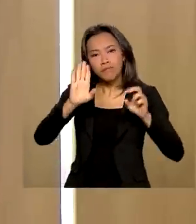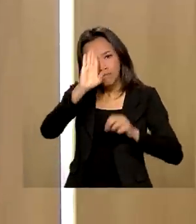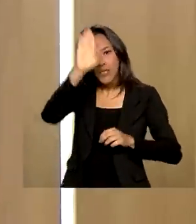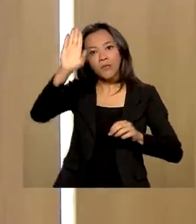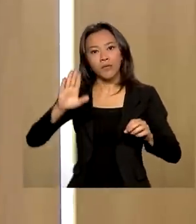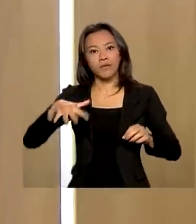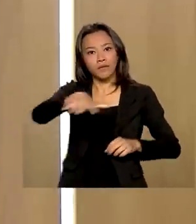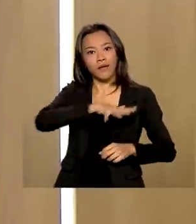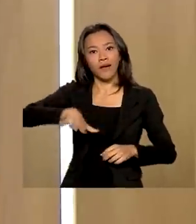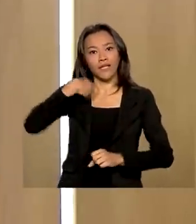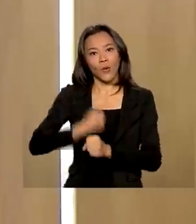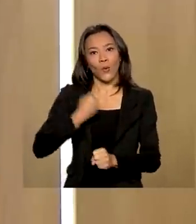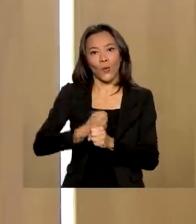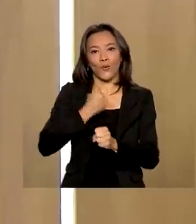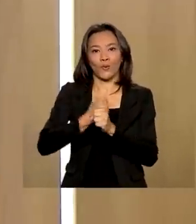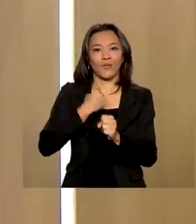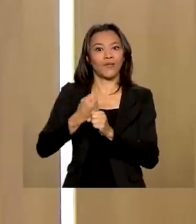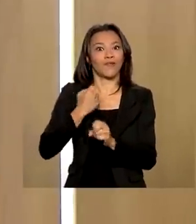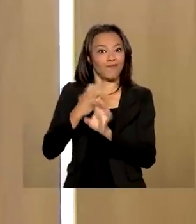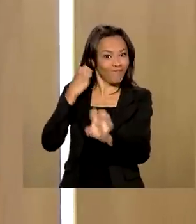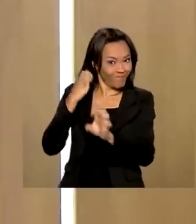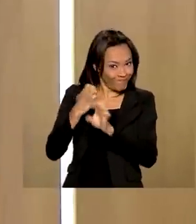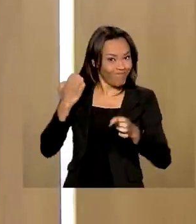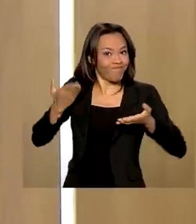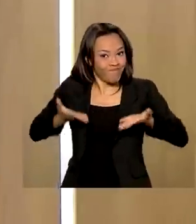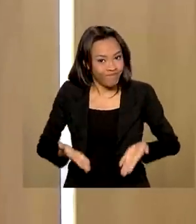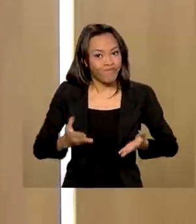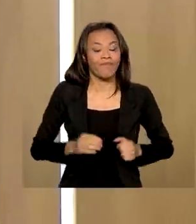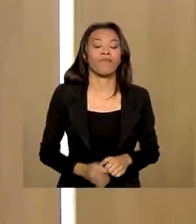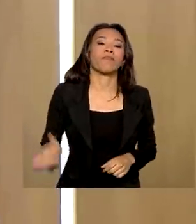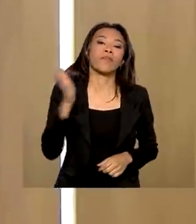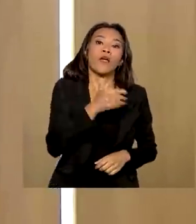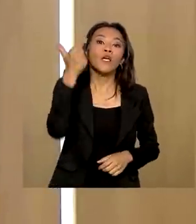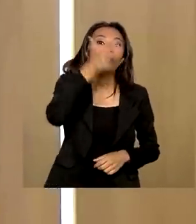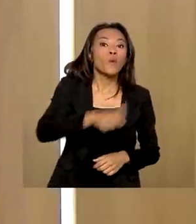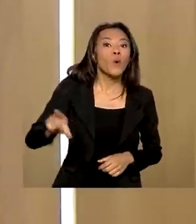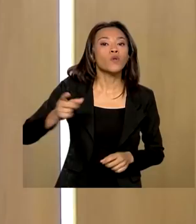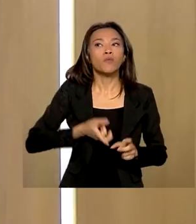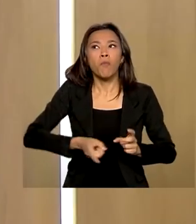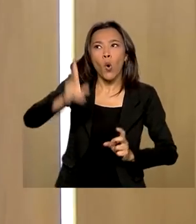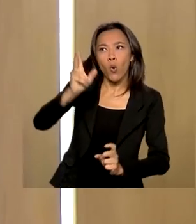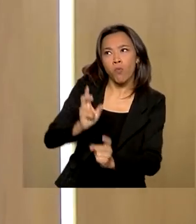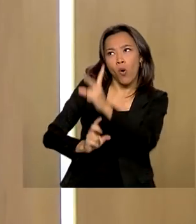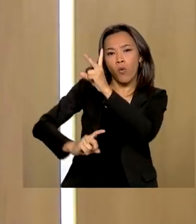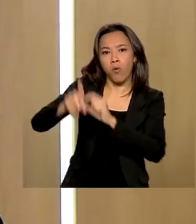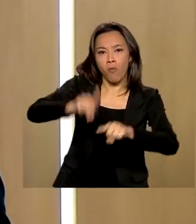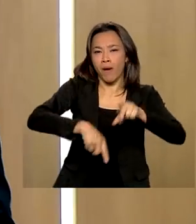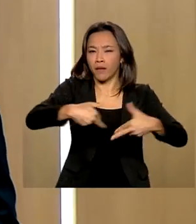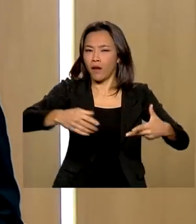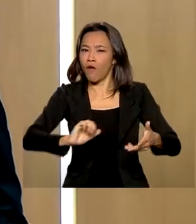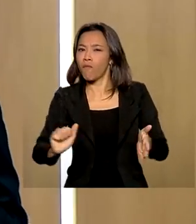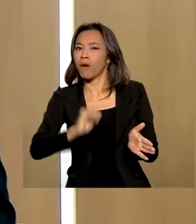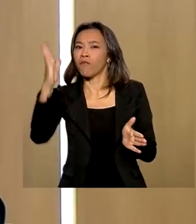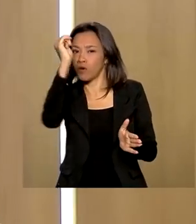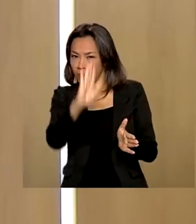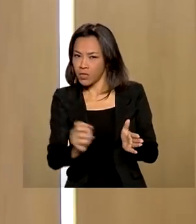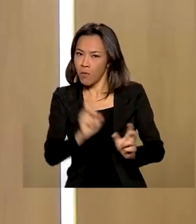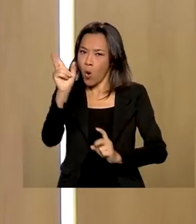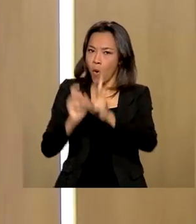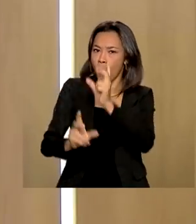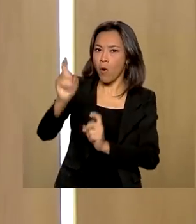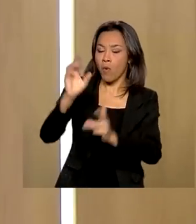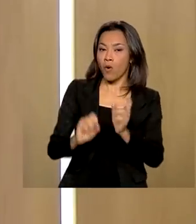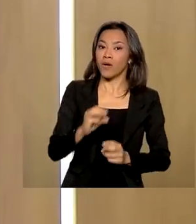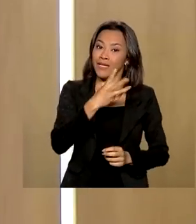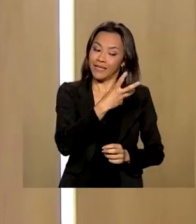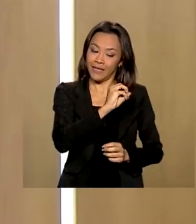de construção civil. Não vamos deixar de mencionar também o setor exportador, cujas exportações têm sido, em média, 30%